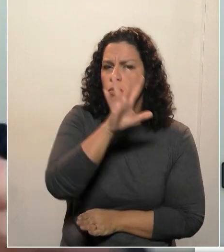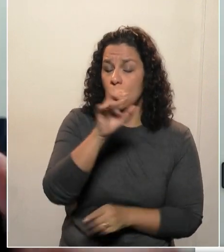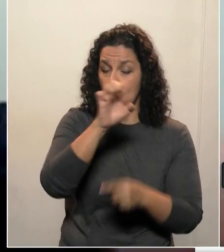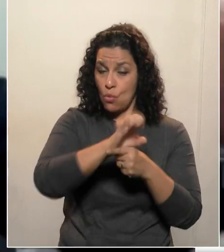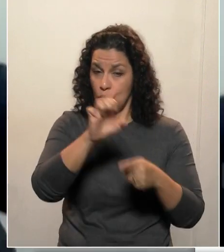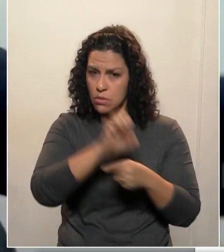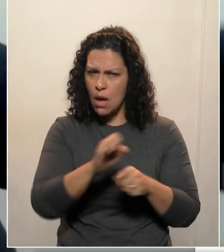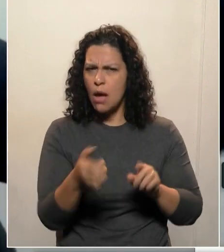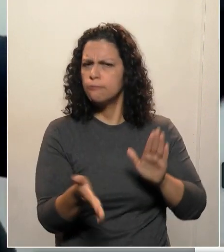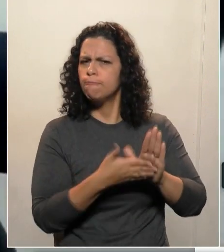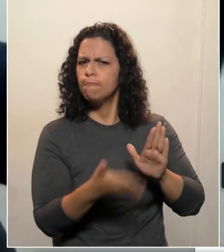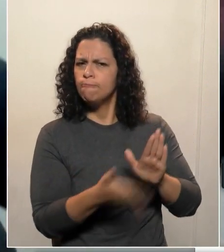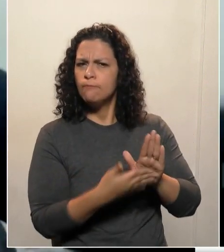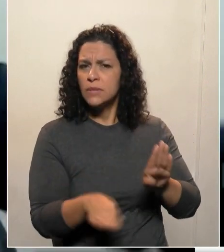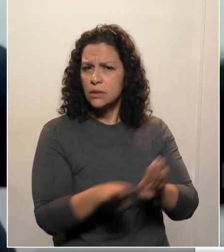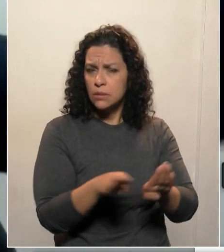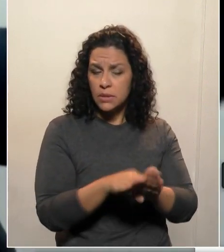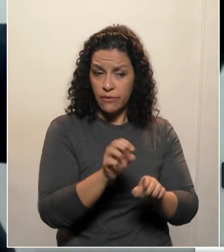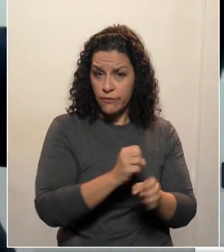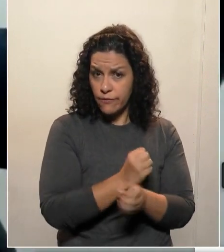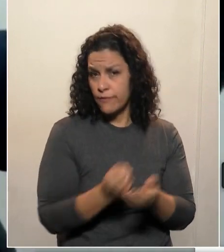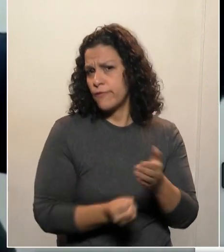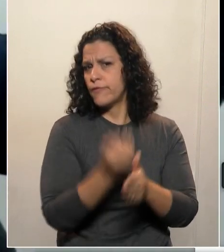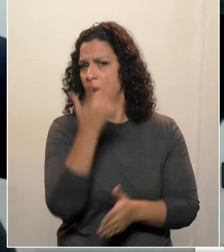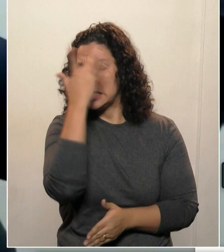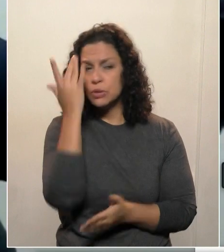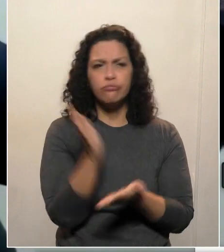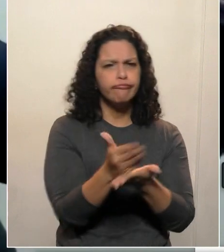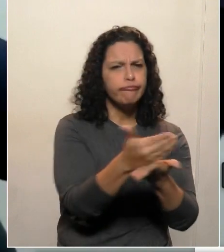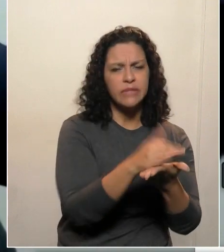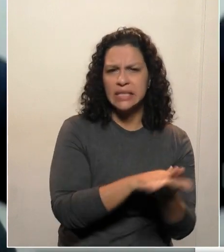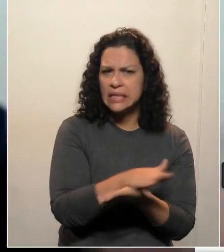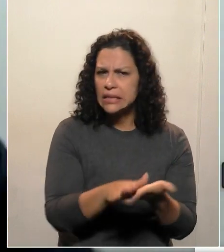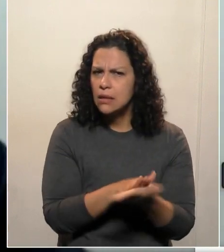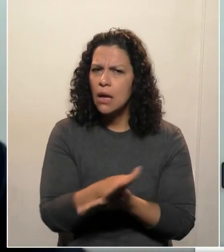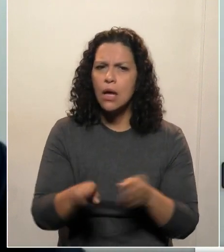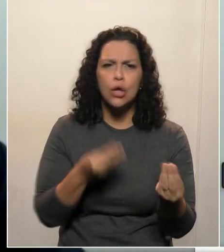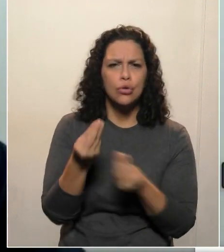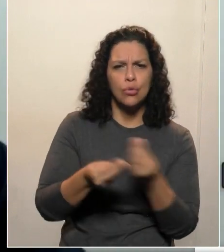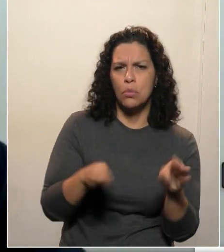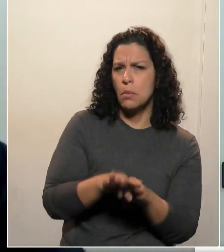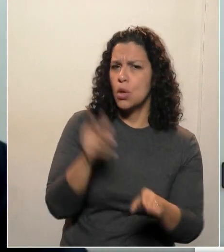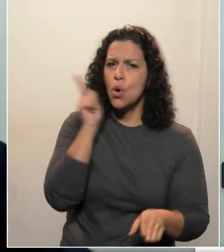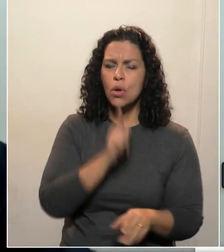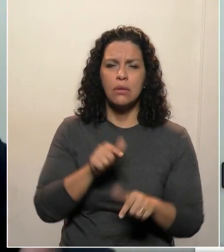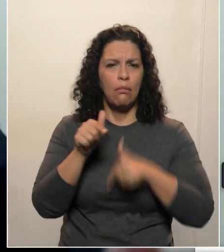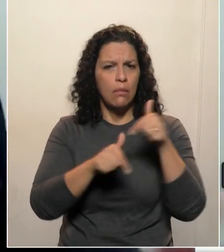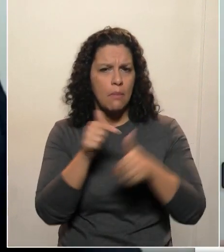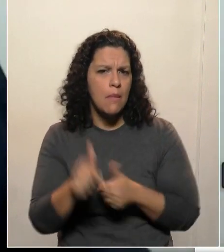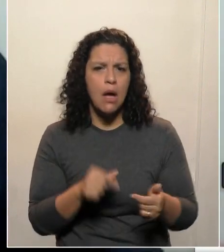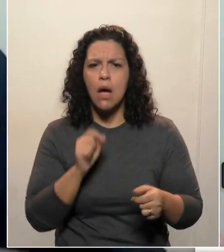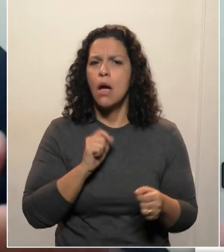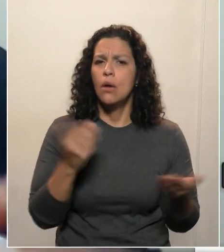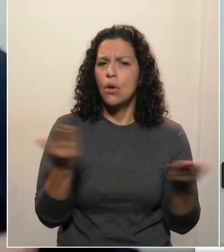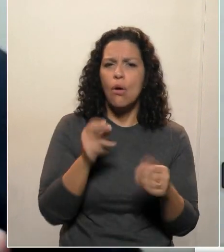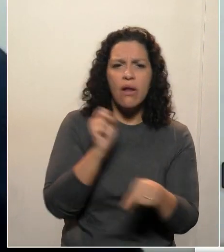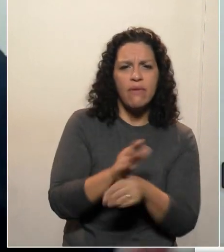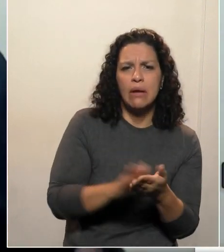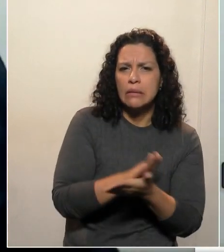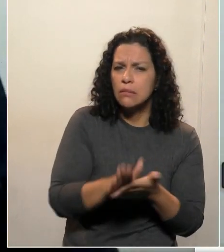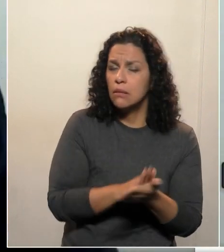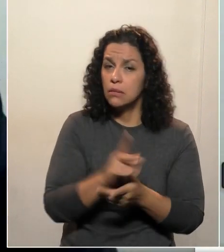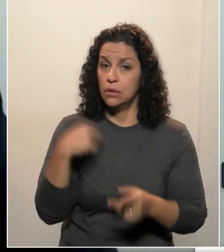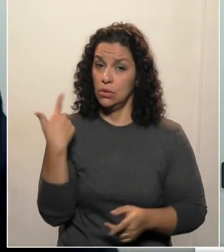fora é cobrado por uma série de pessoas que não estão arrecadando, que não são conseguidos manter seus empregos. E, ao mesmo